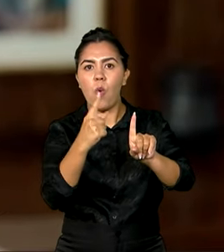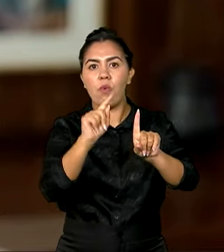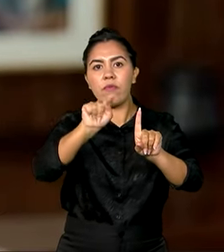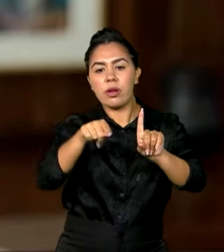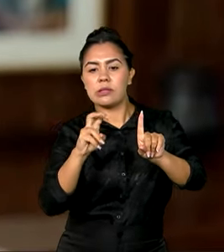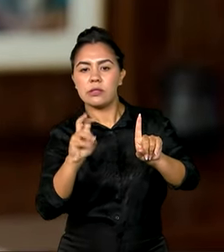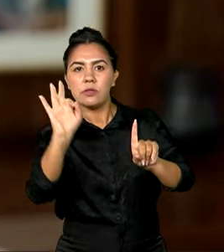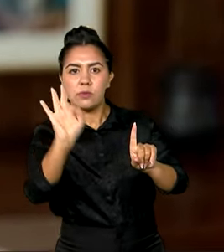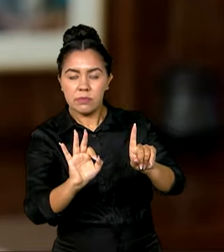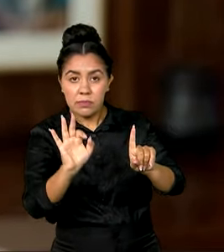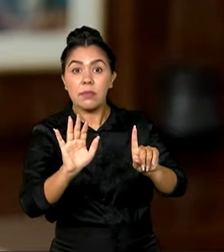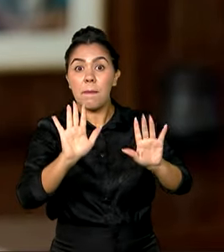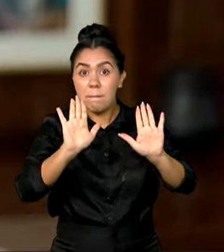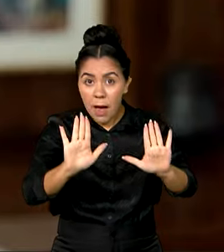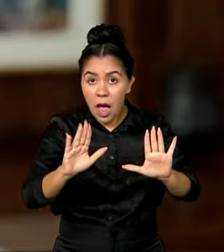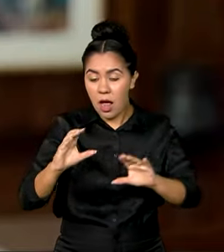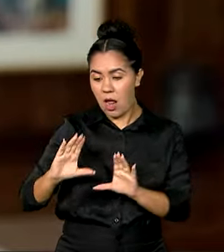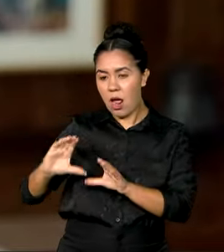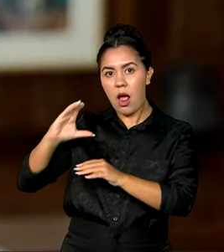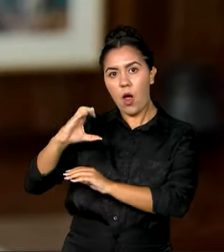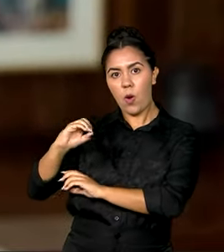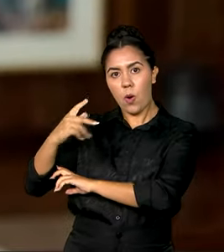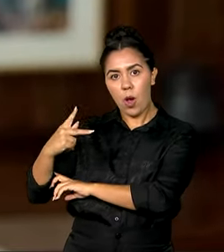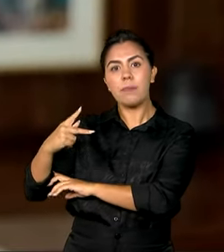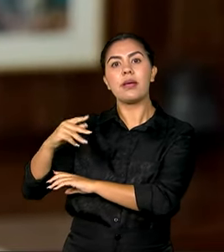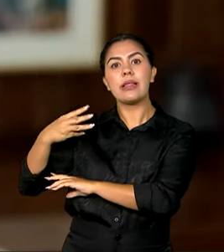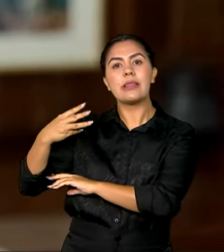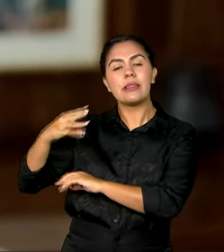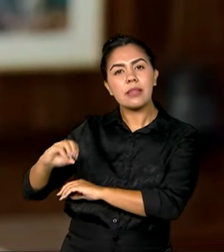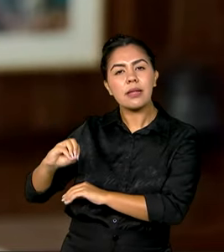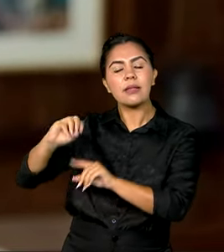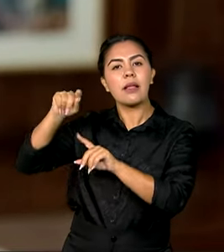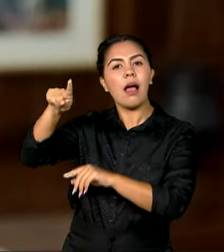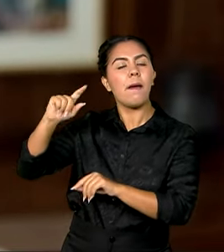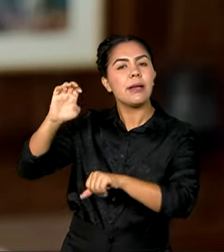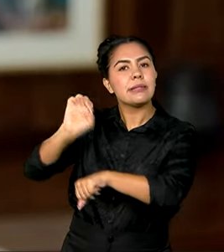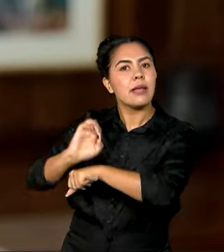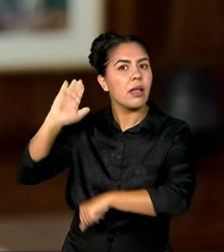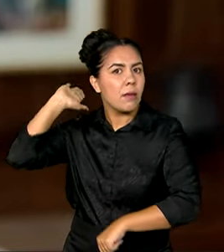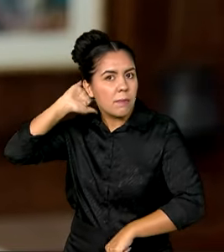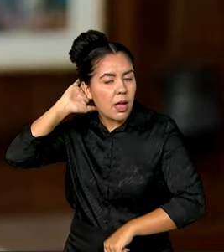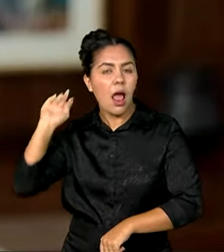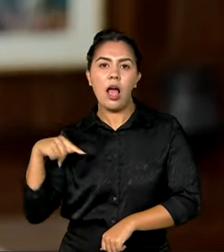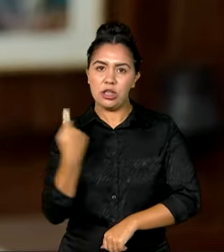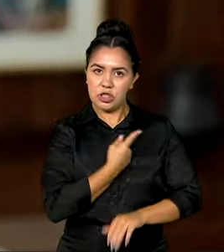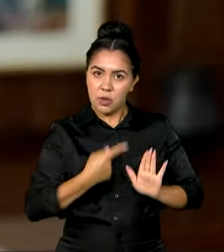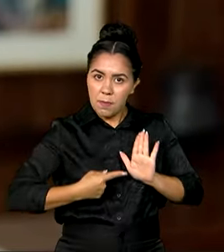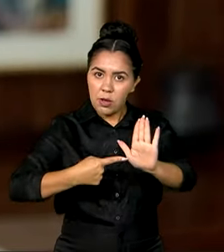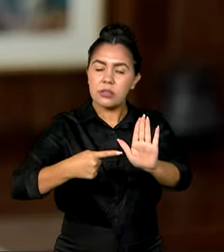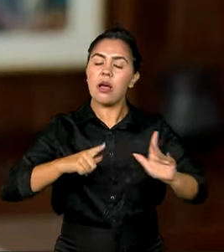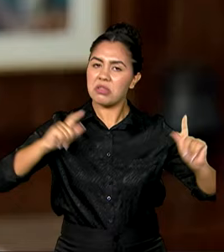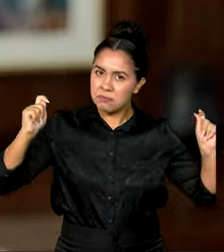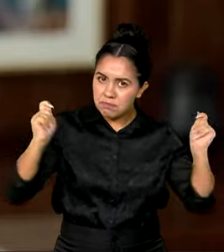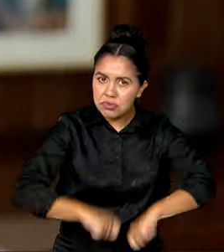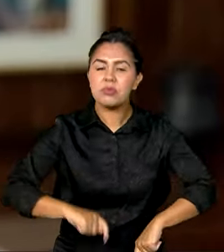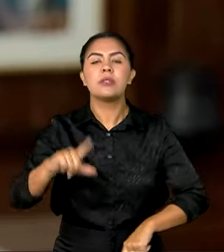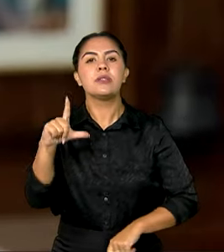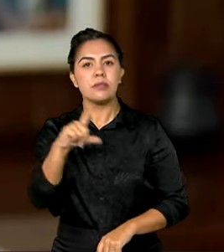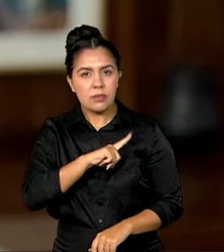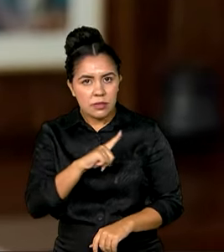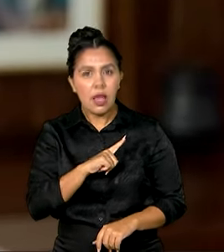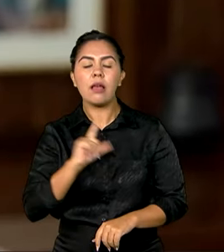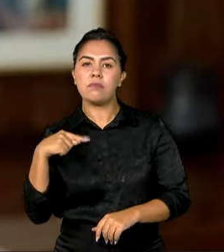e meio. Na COP30, em Belém, vamos juntos mostrar que é possível conciliar maior ambição em nossas